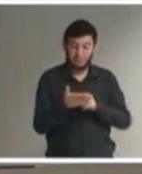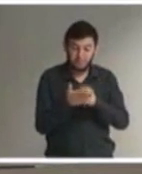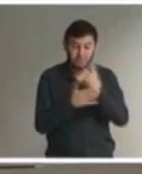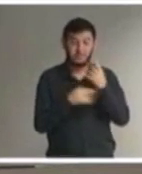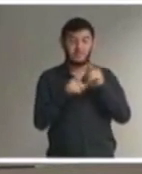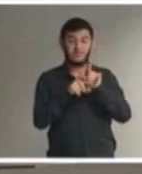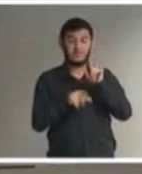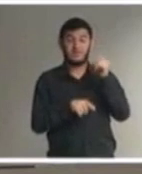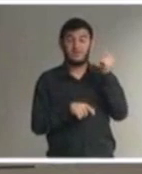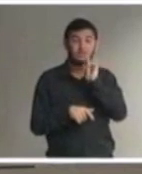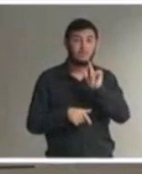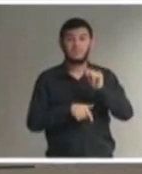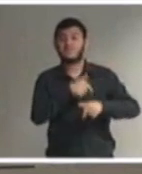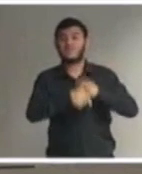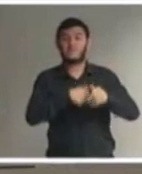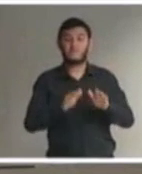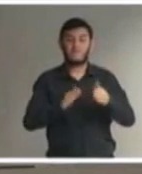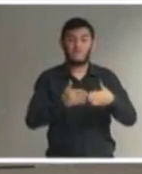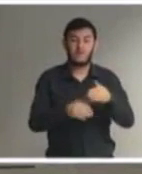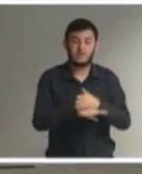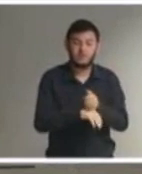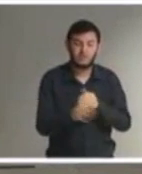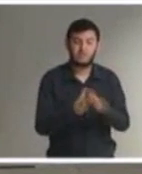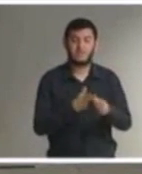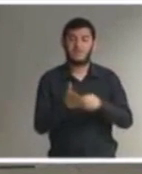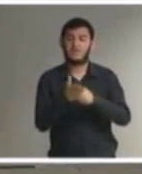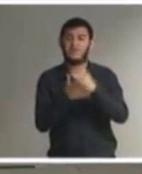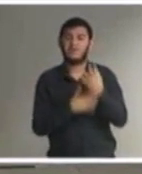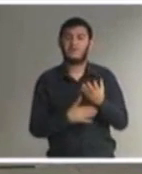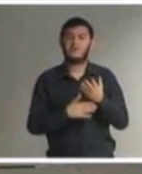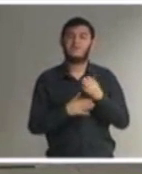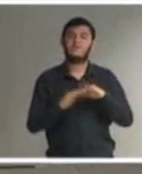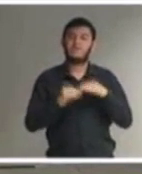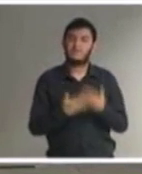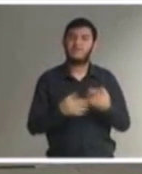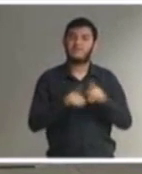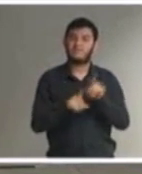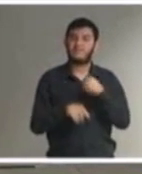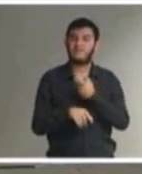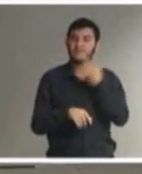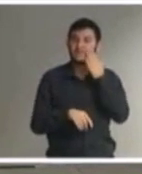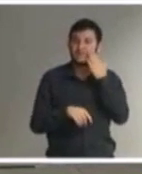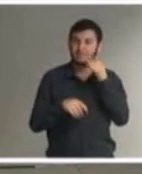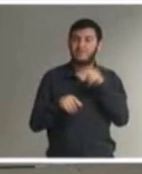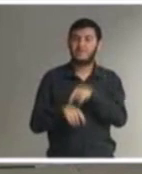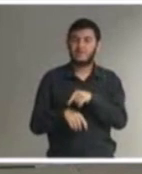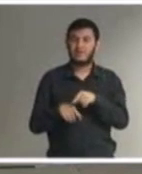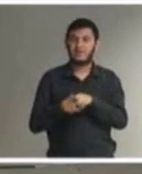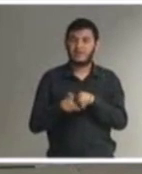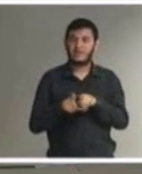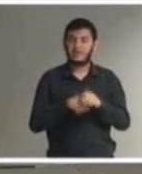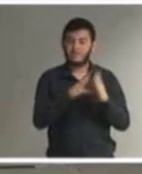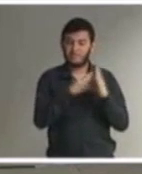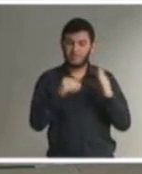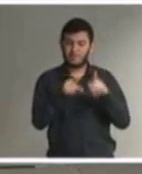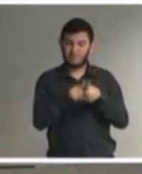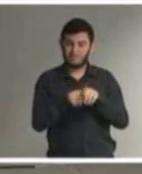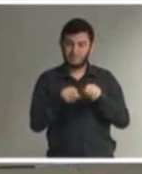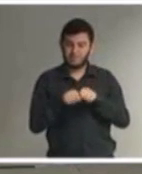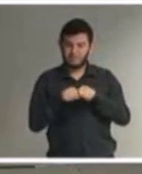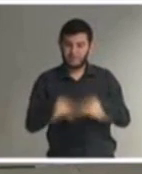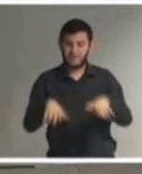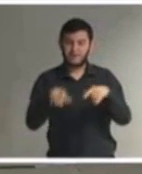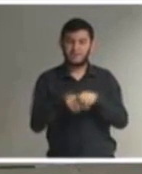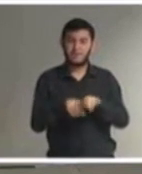acessibilidade de várias escolas essa prática inclusive já foi recentemente reproduzida agora em Rio Branco pelo